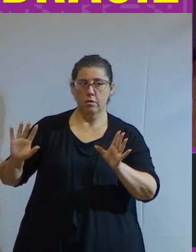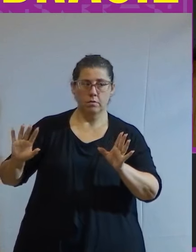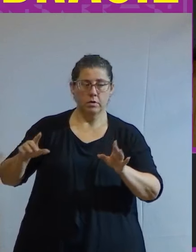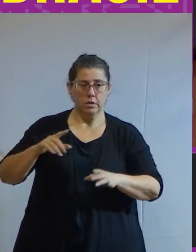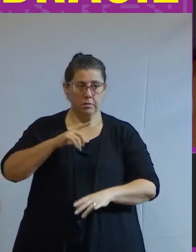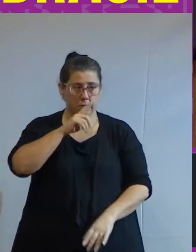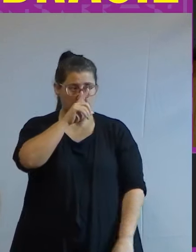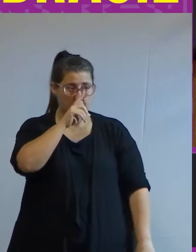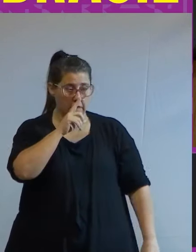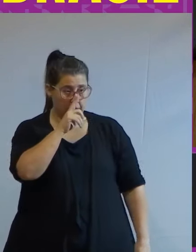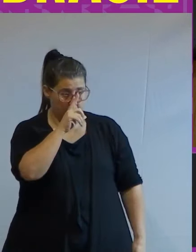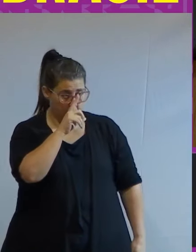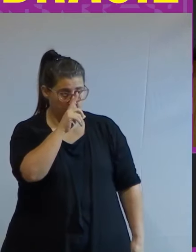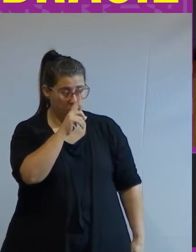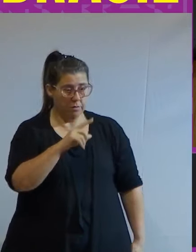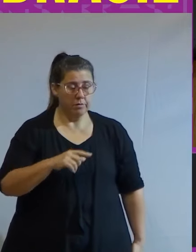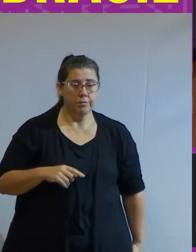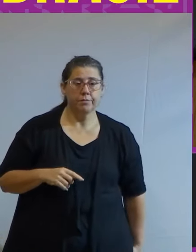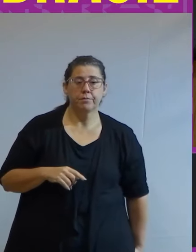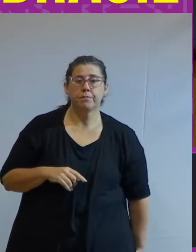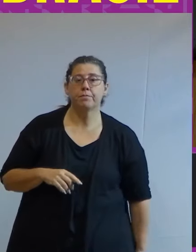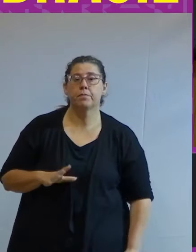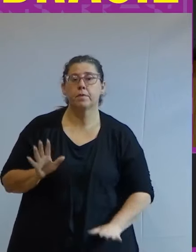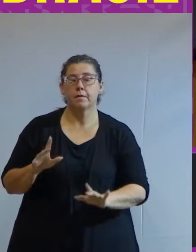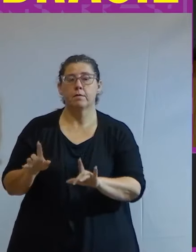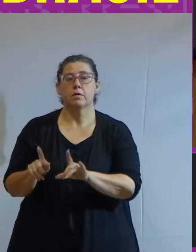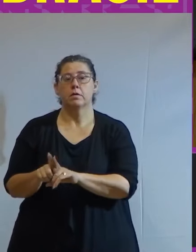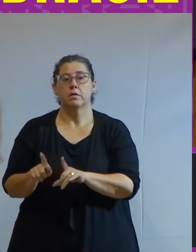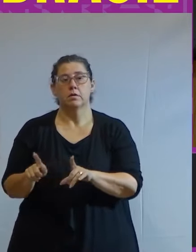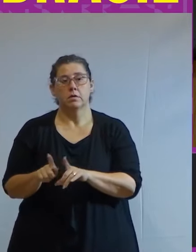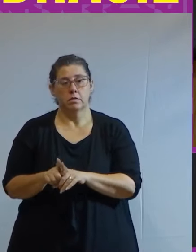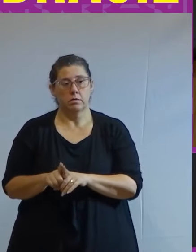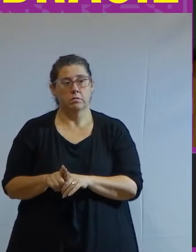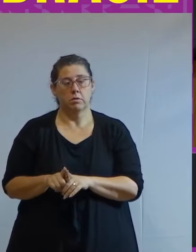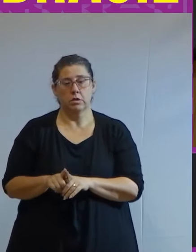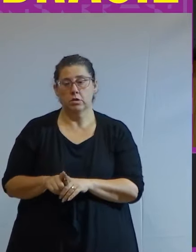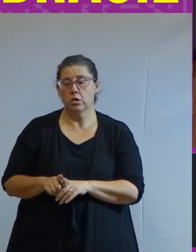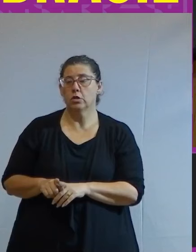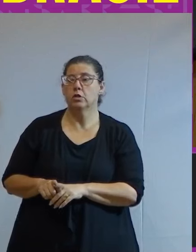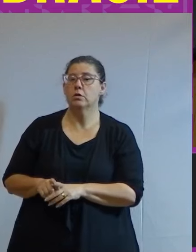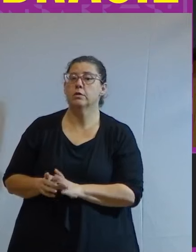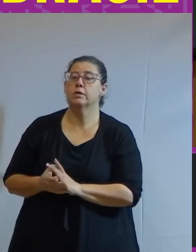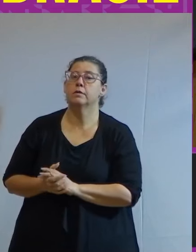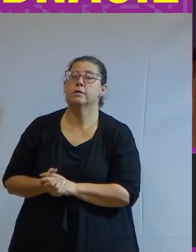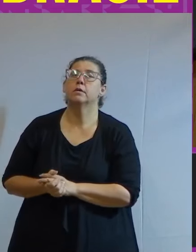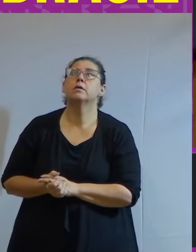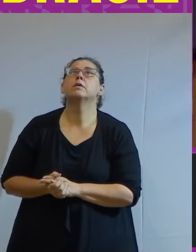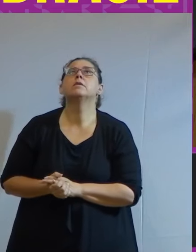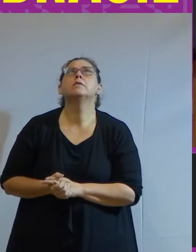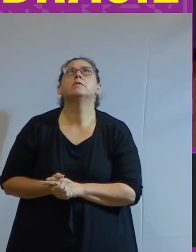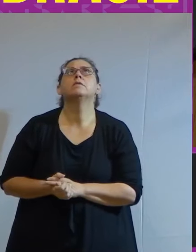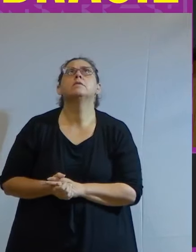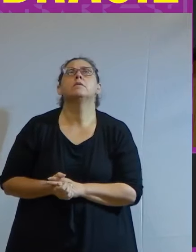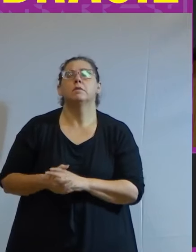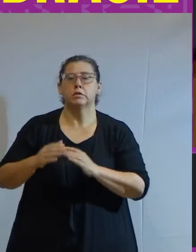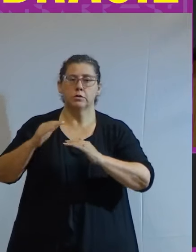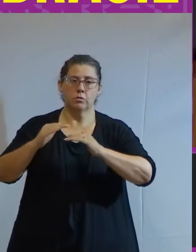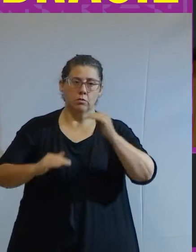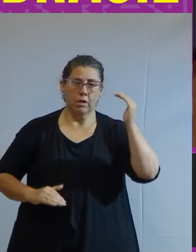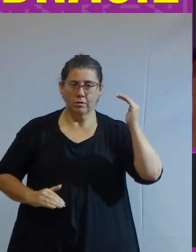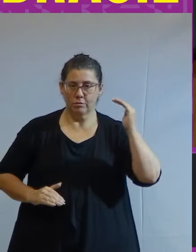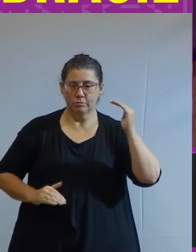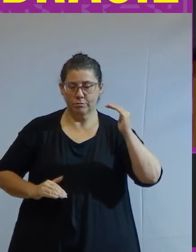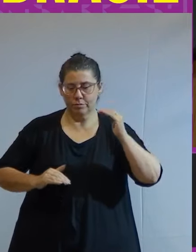permanente da extrema direita mas também de reduzir substantivamente efetivamente a desigualdade